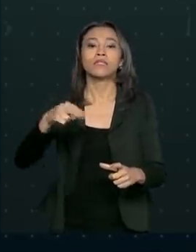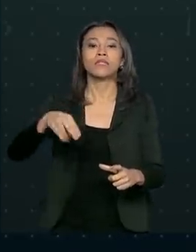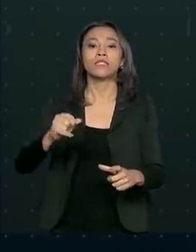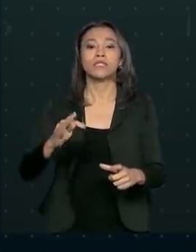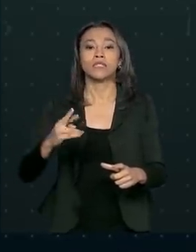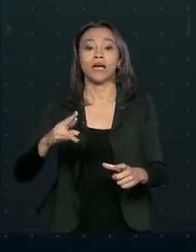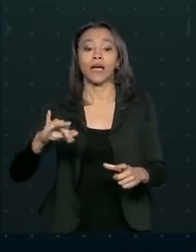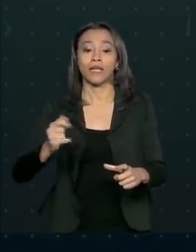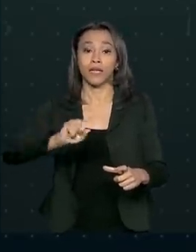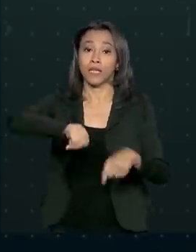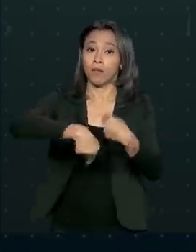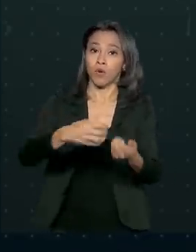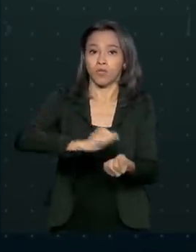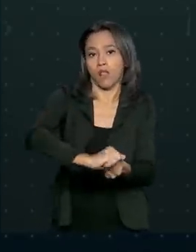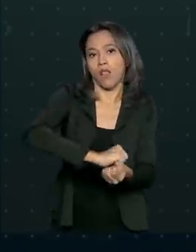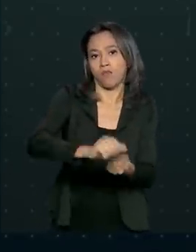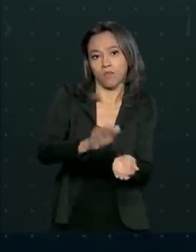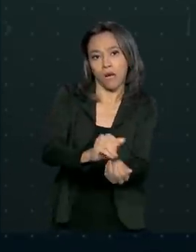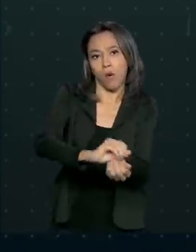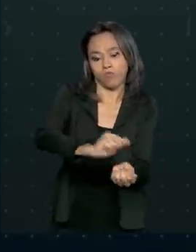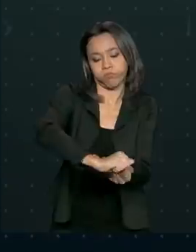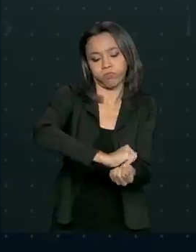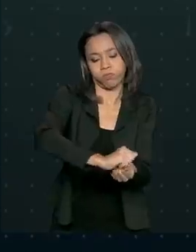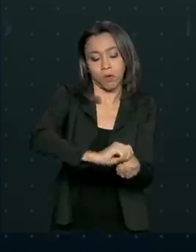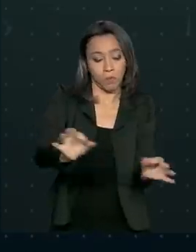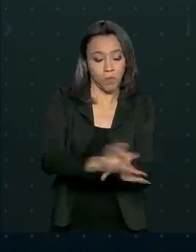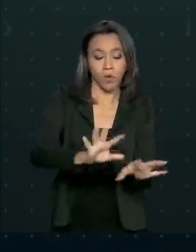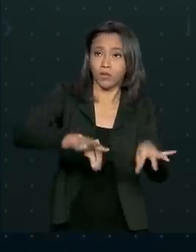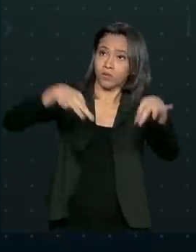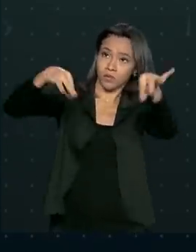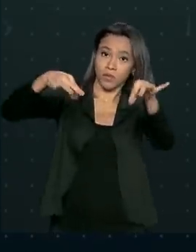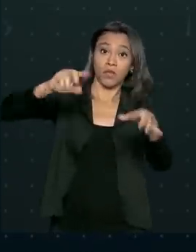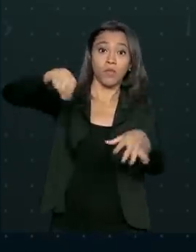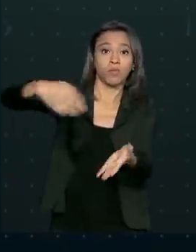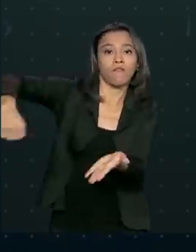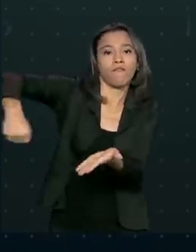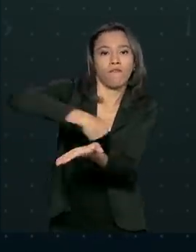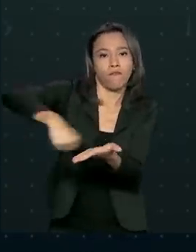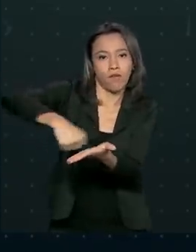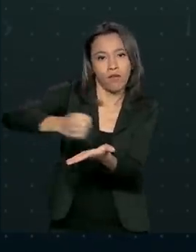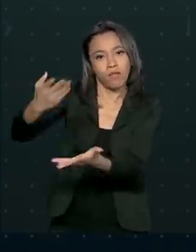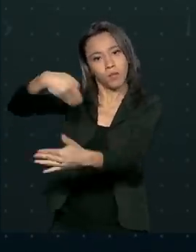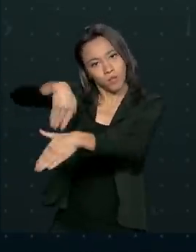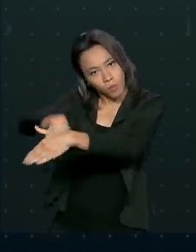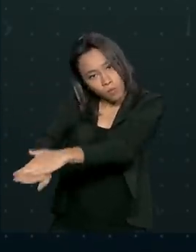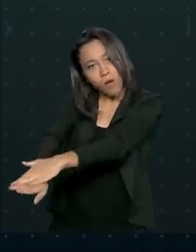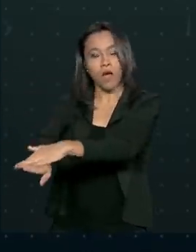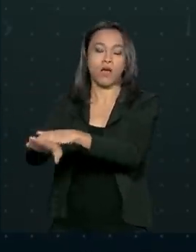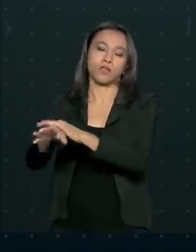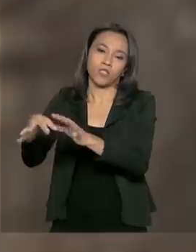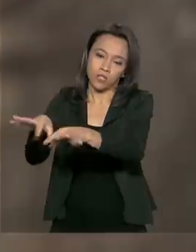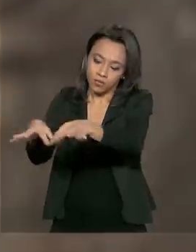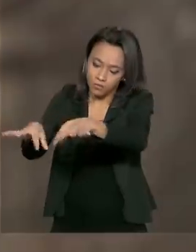lave com sabão neutro e coloque para secar. Passe ferro e guarde a máscara novamente num saquinho. E atenção